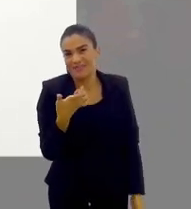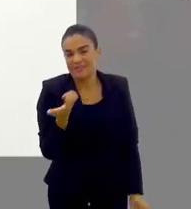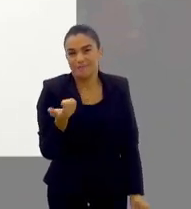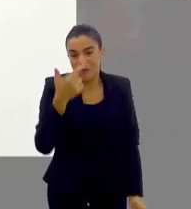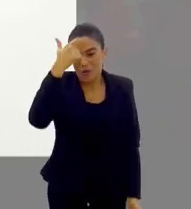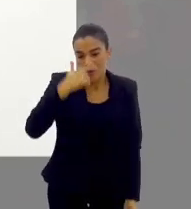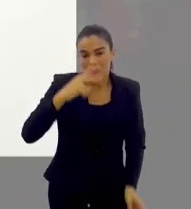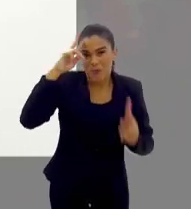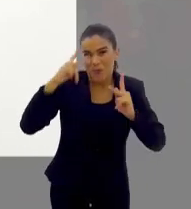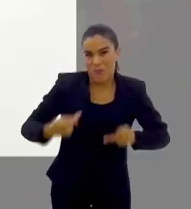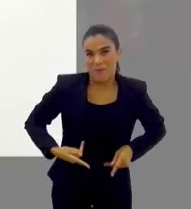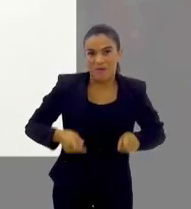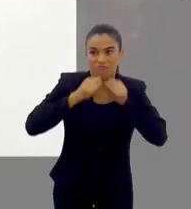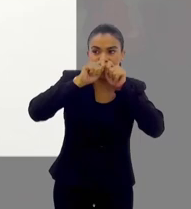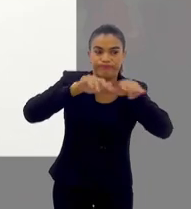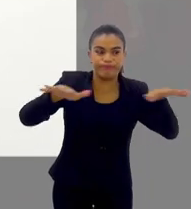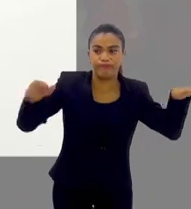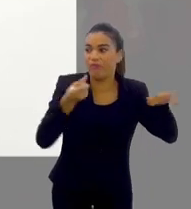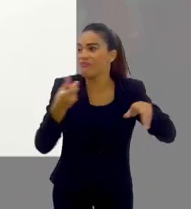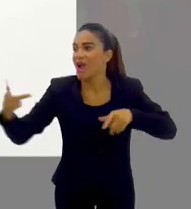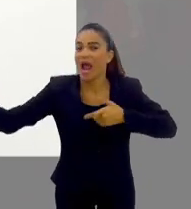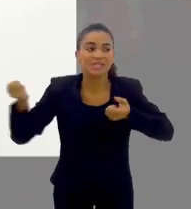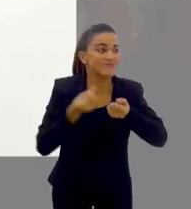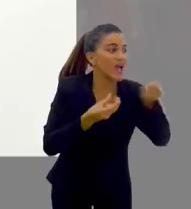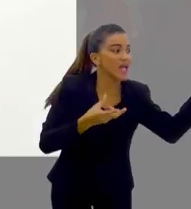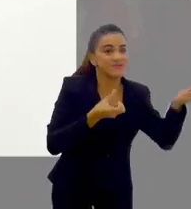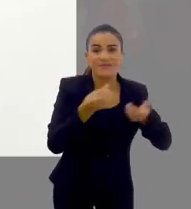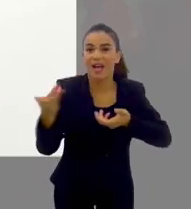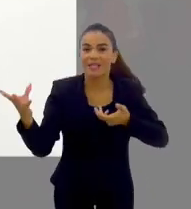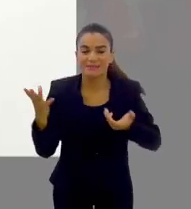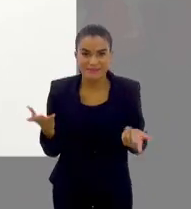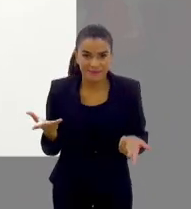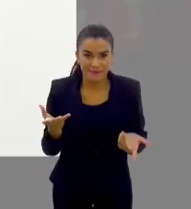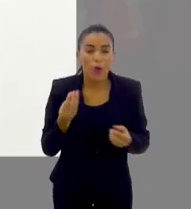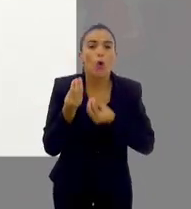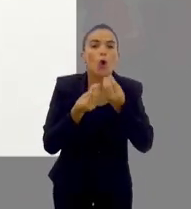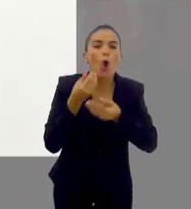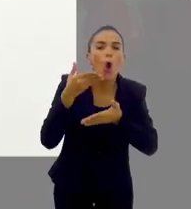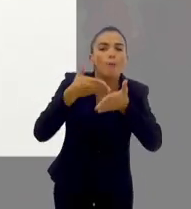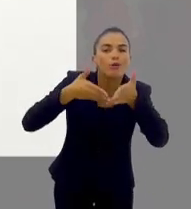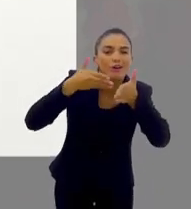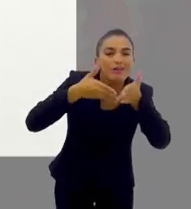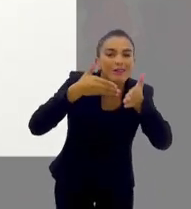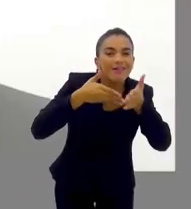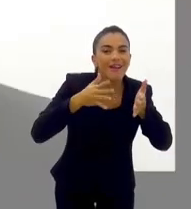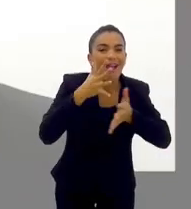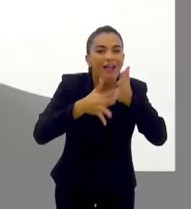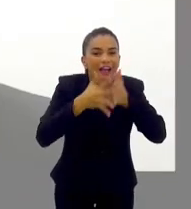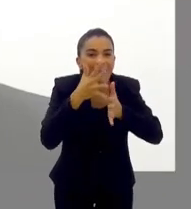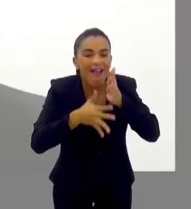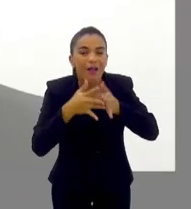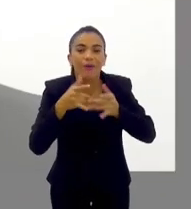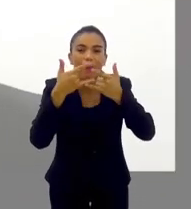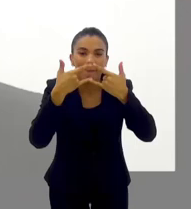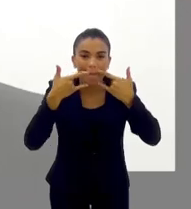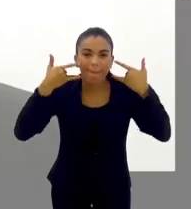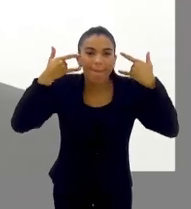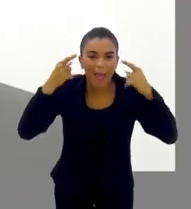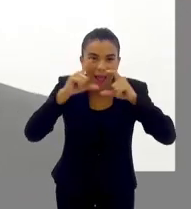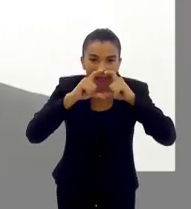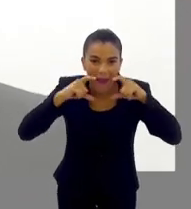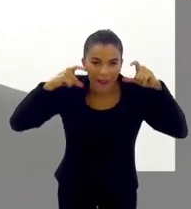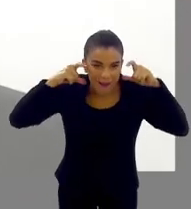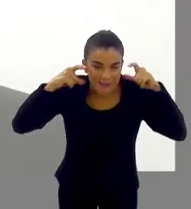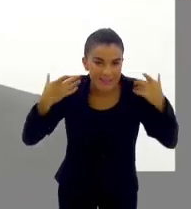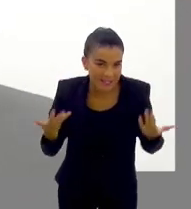mais fácil, né, um ser humano transmitia para outro. Por isso que, como é que a gente combate o Covid? Como é a gente combate ainda? É